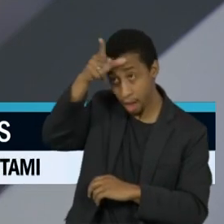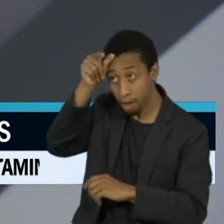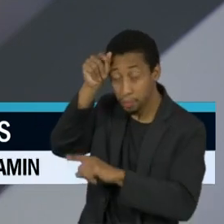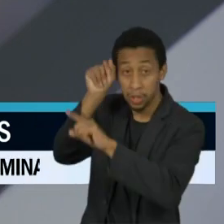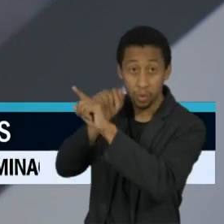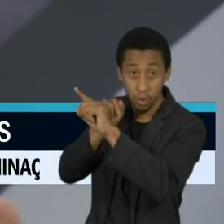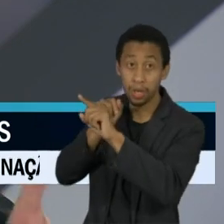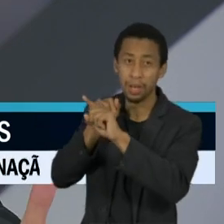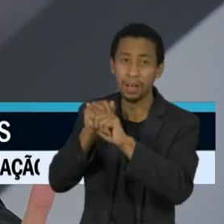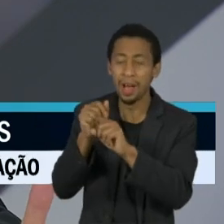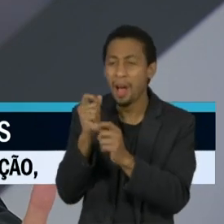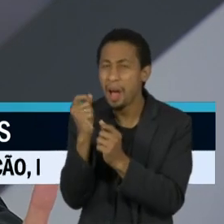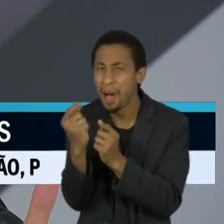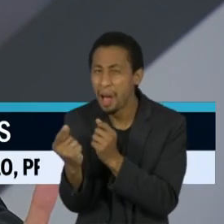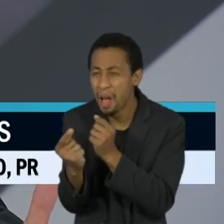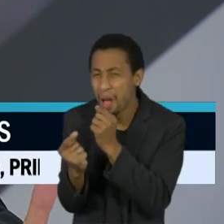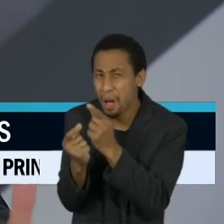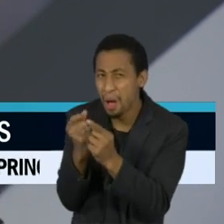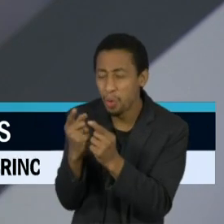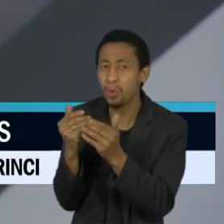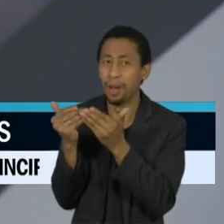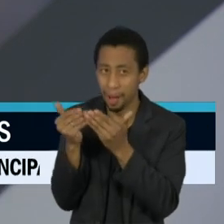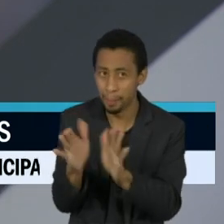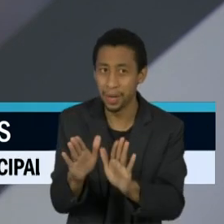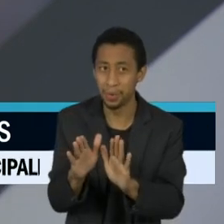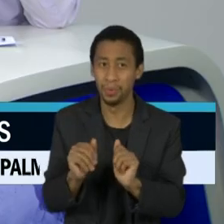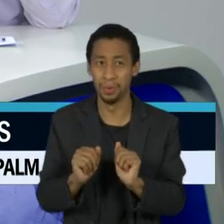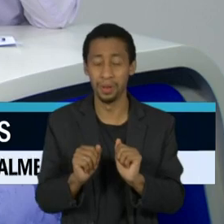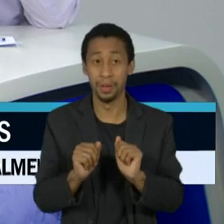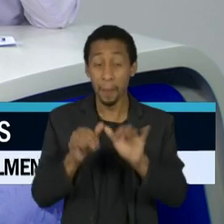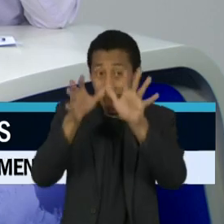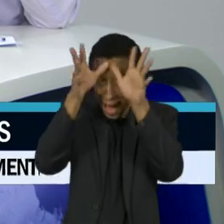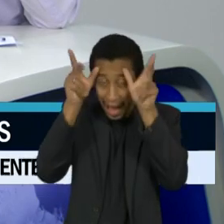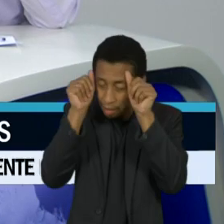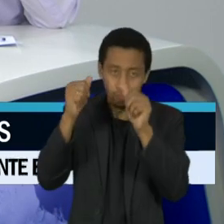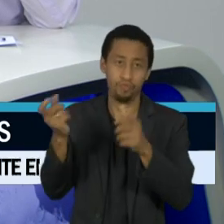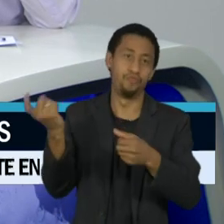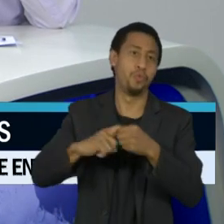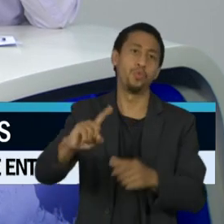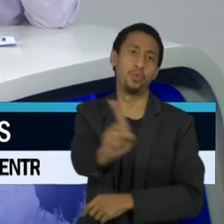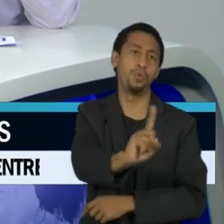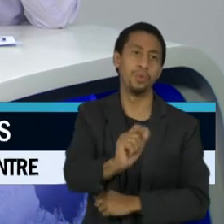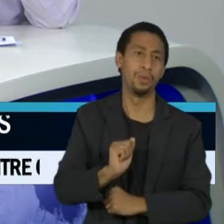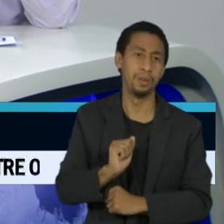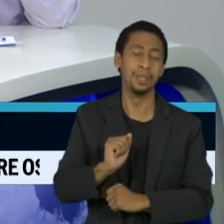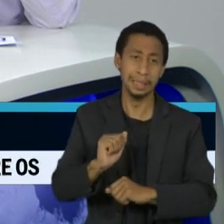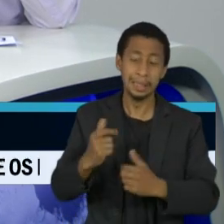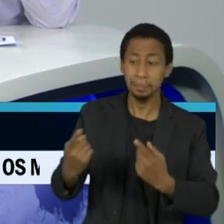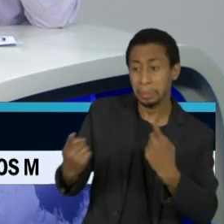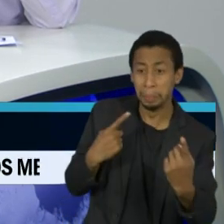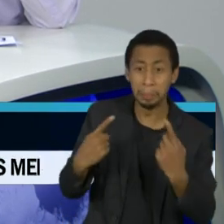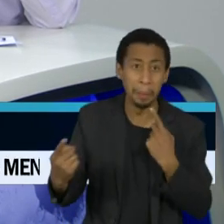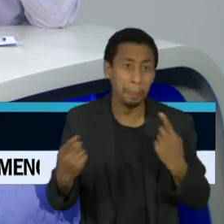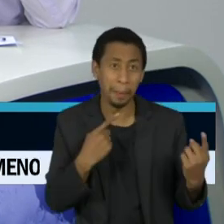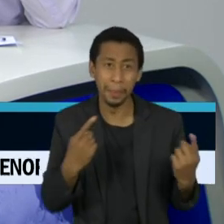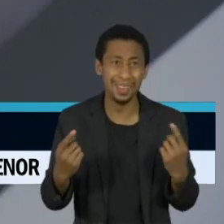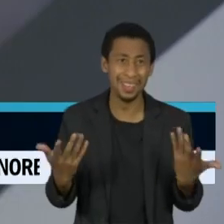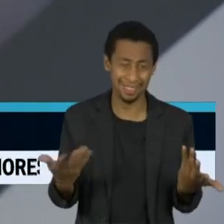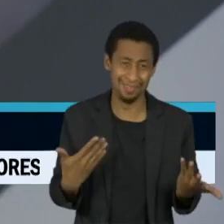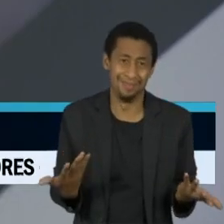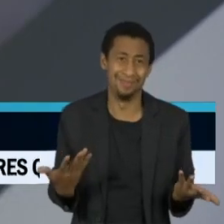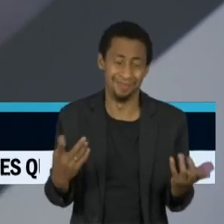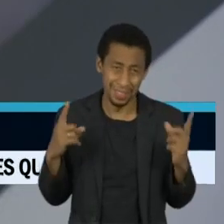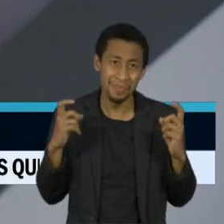pedacinho só, a rede de Manaus não voltou. Então, porque há esse embate e não adianta a gente brigar contra o